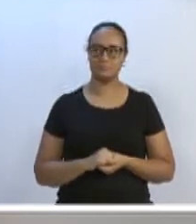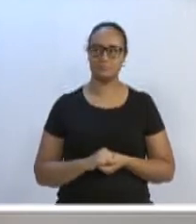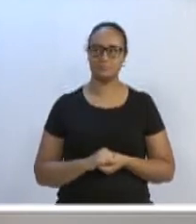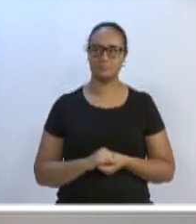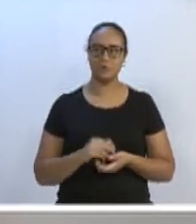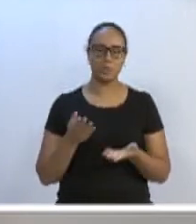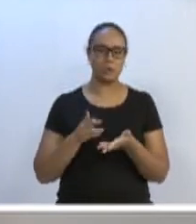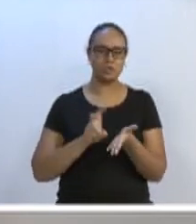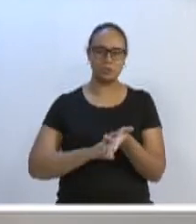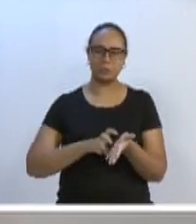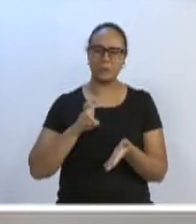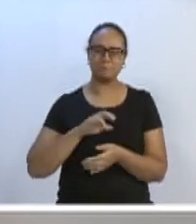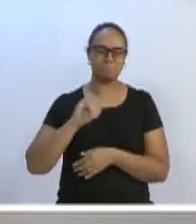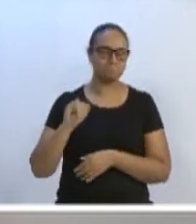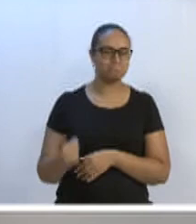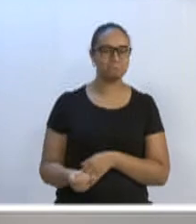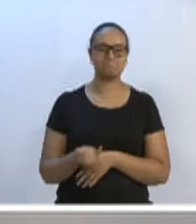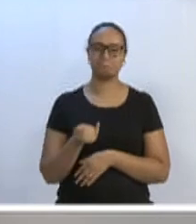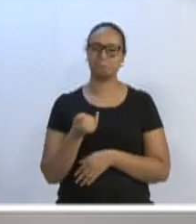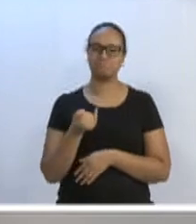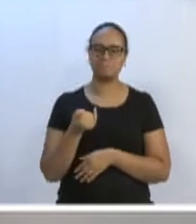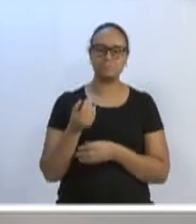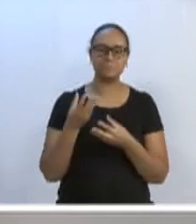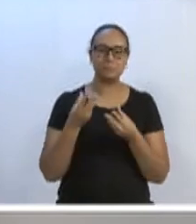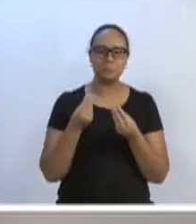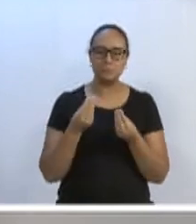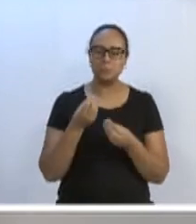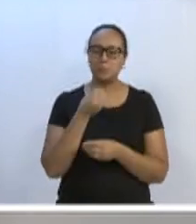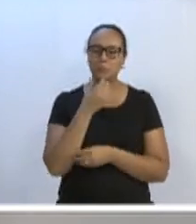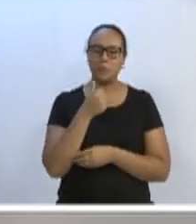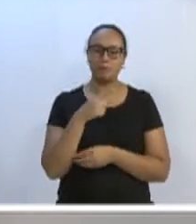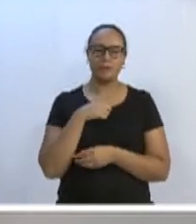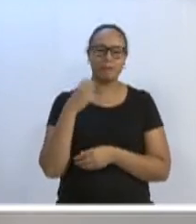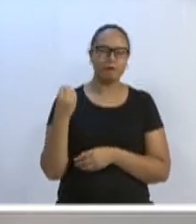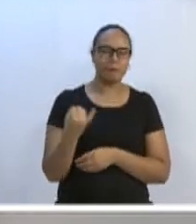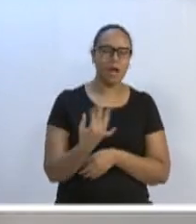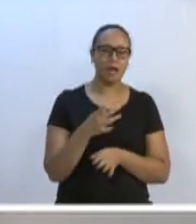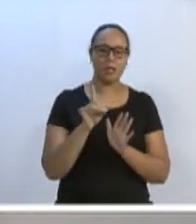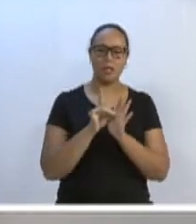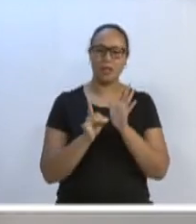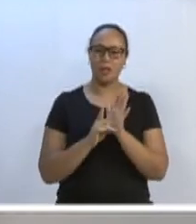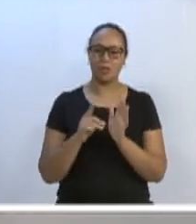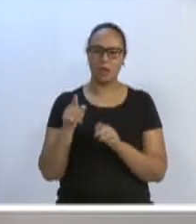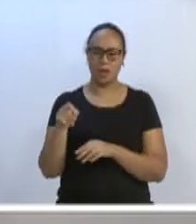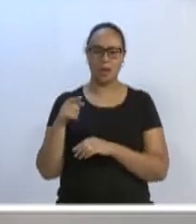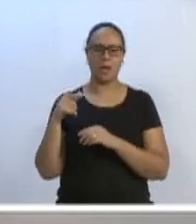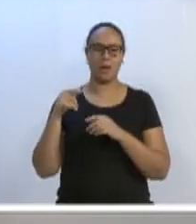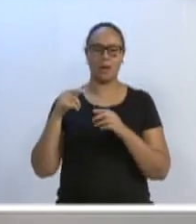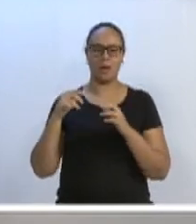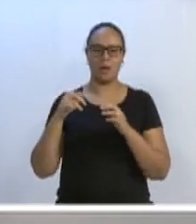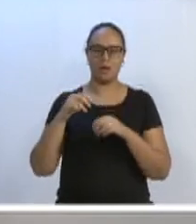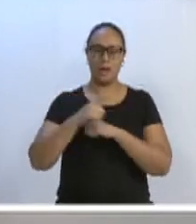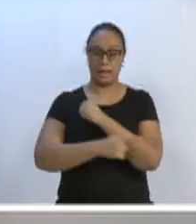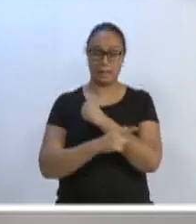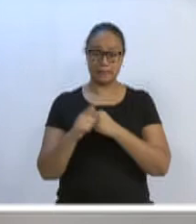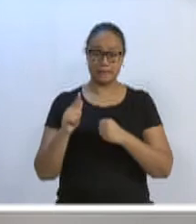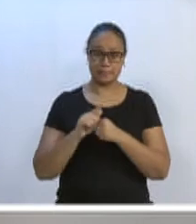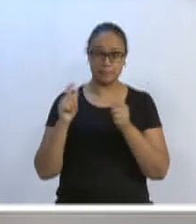proveitosa, onde tiveram vários decretos e o vereador Caminha, o Garcia, por ser uma região muito importante, realmente,